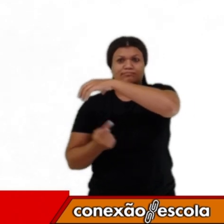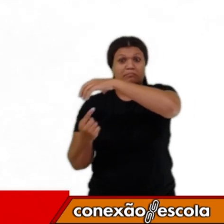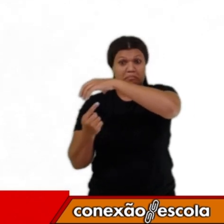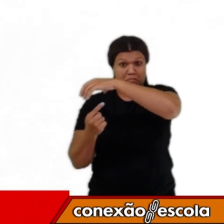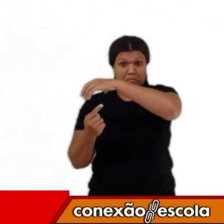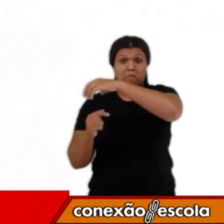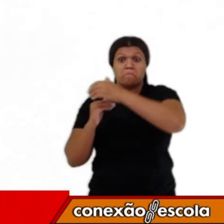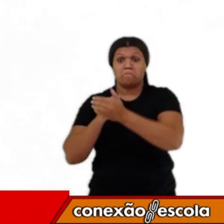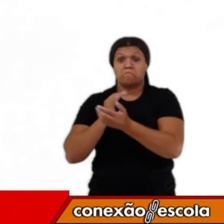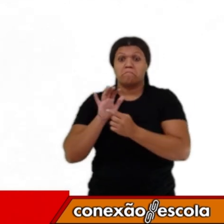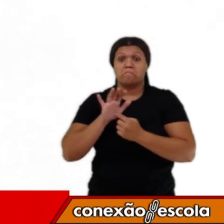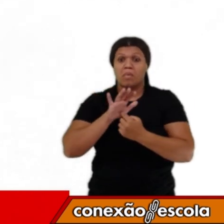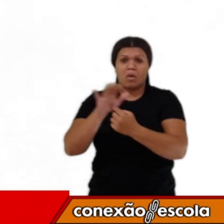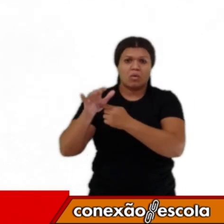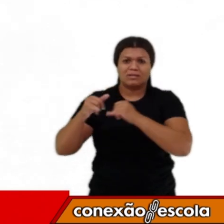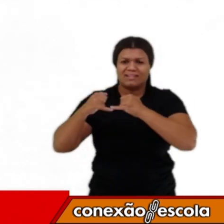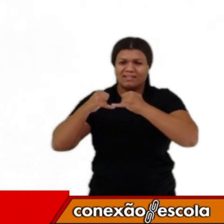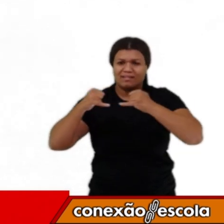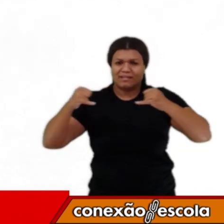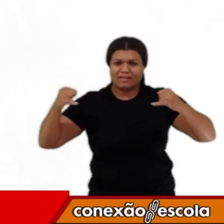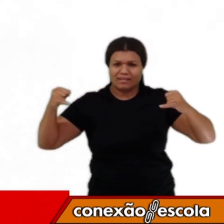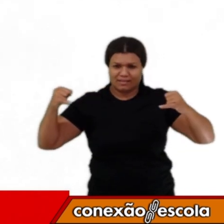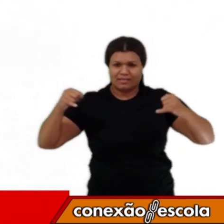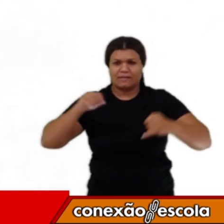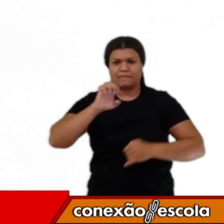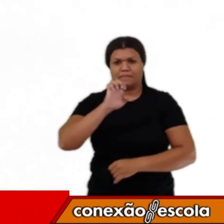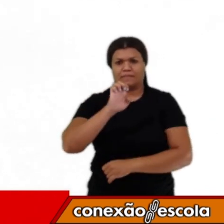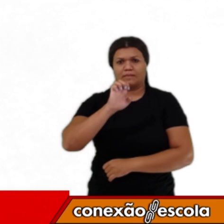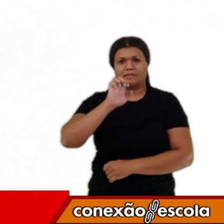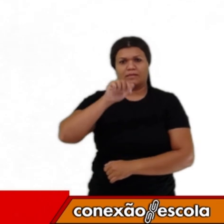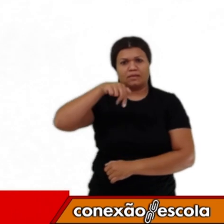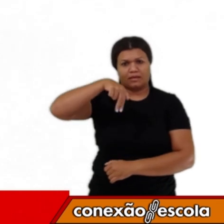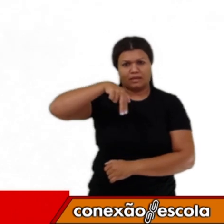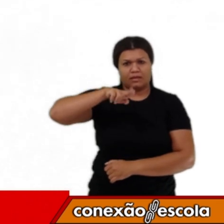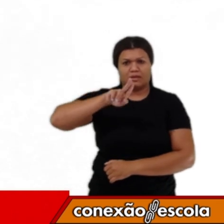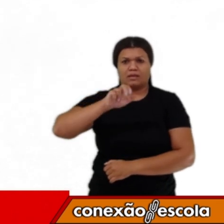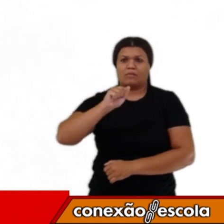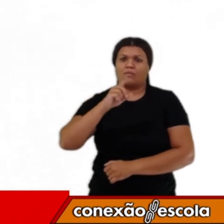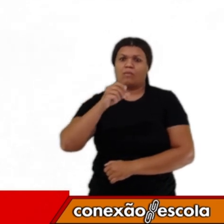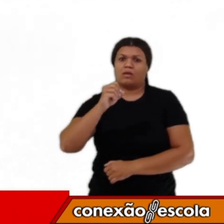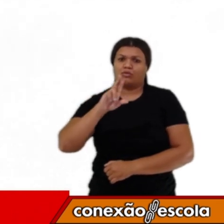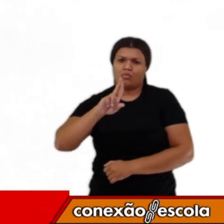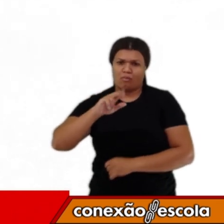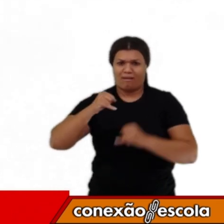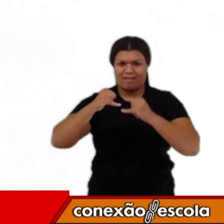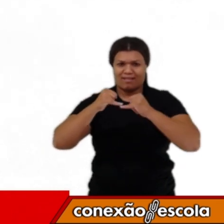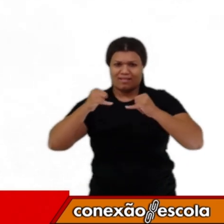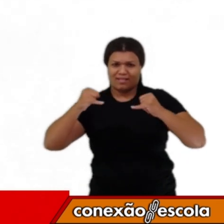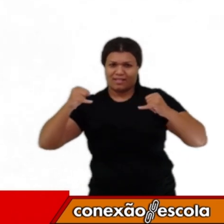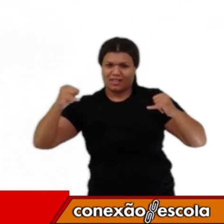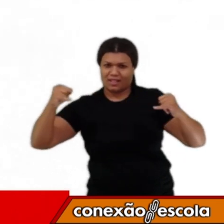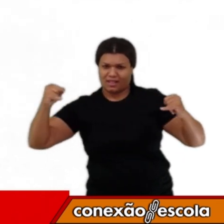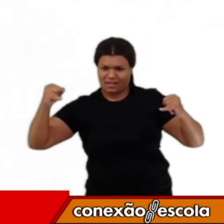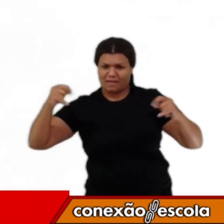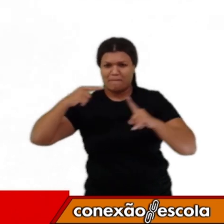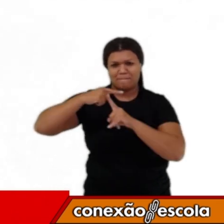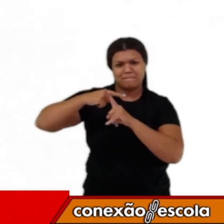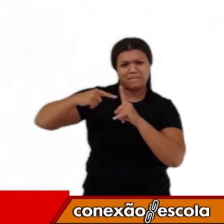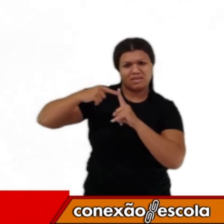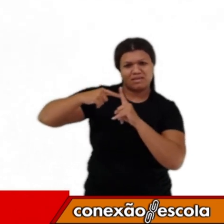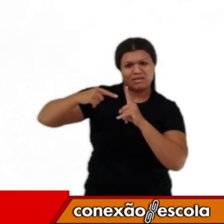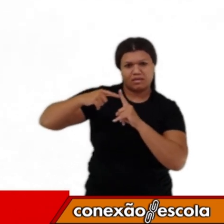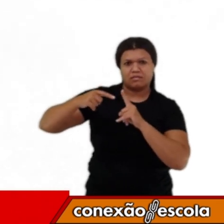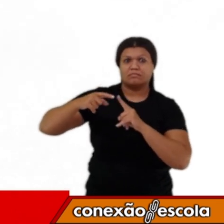linha do Equador. A linha do Equador é o paralelo que divide a Terra em hemisfério norte e